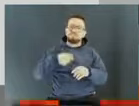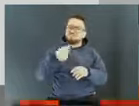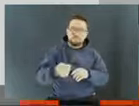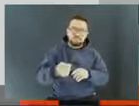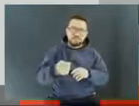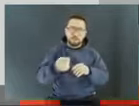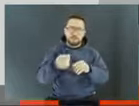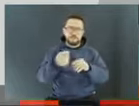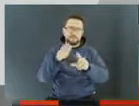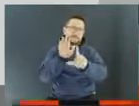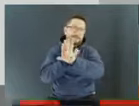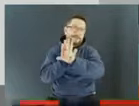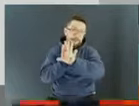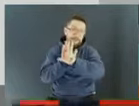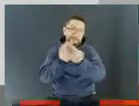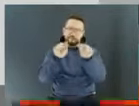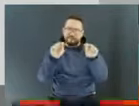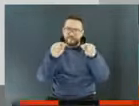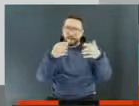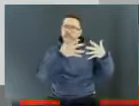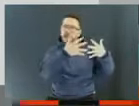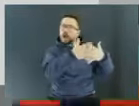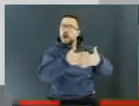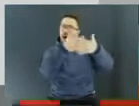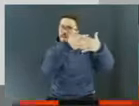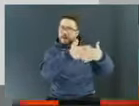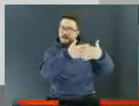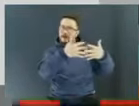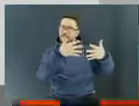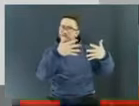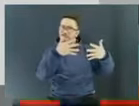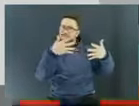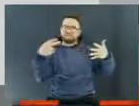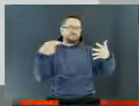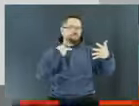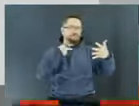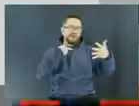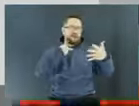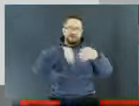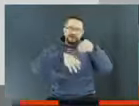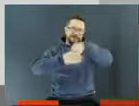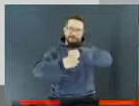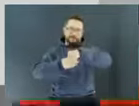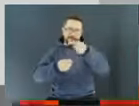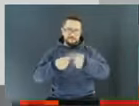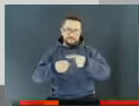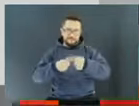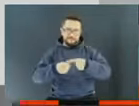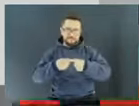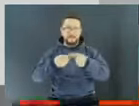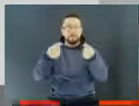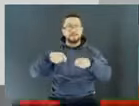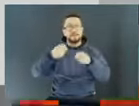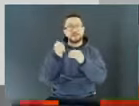motivos de transporte pesado, que não é o nosso caso, nos coloca onde estão os armazéns, depósitos em geral.